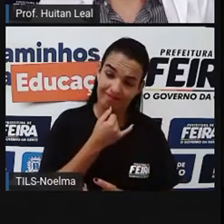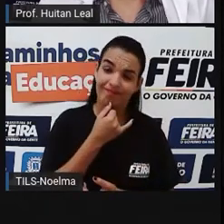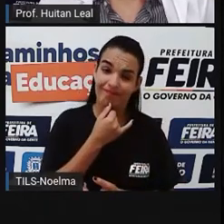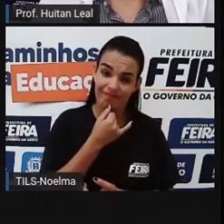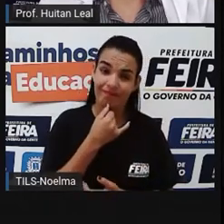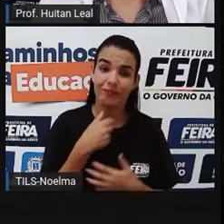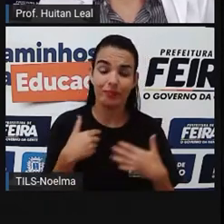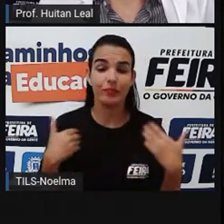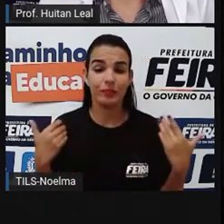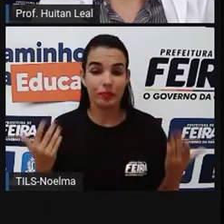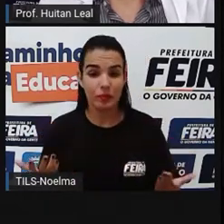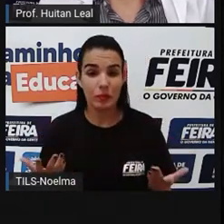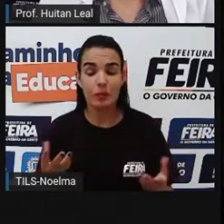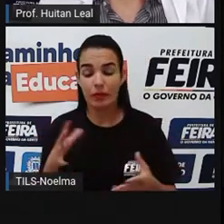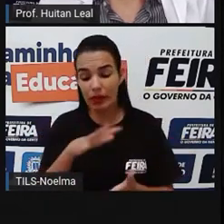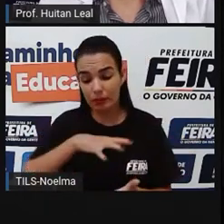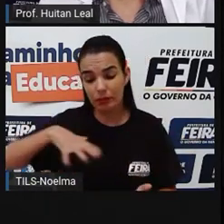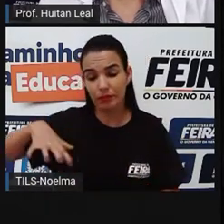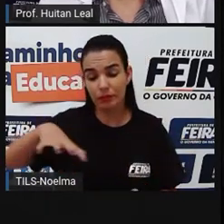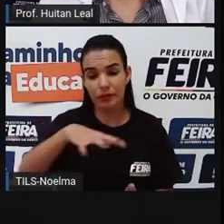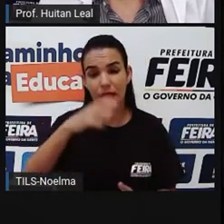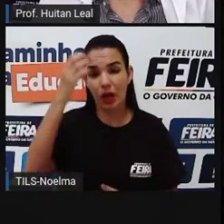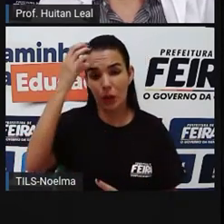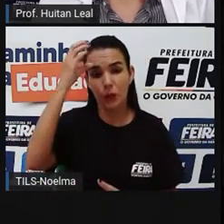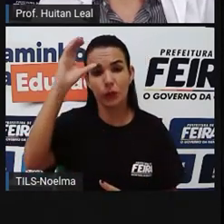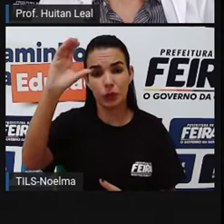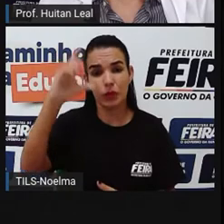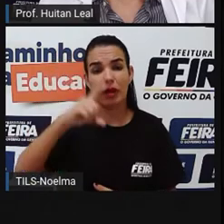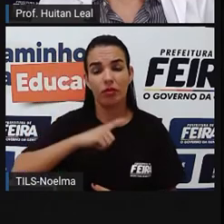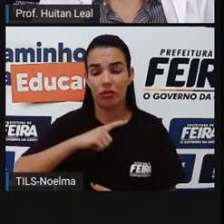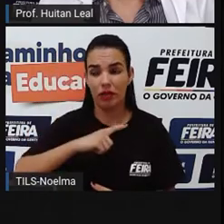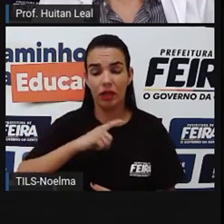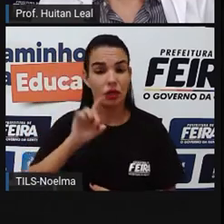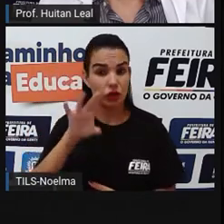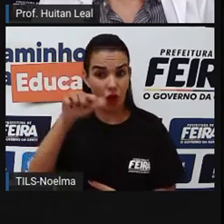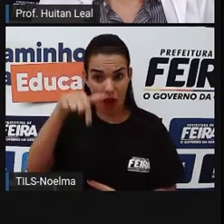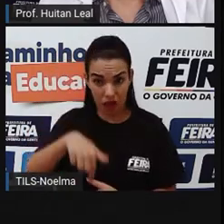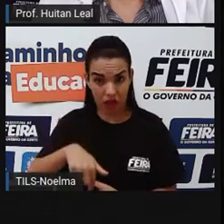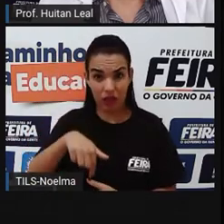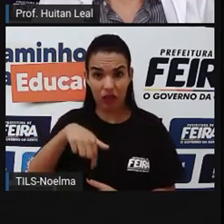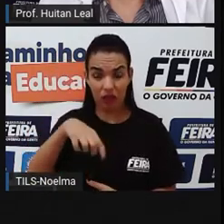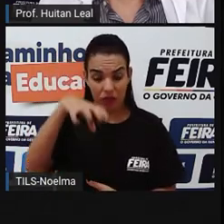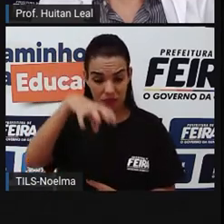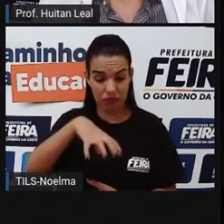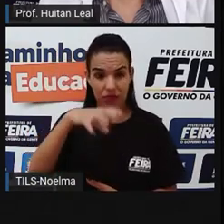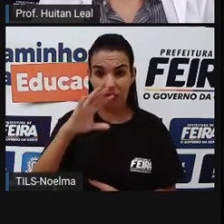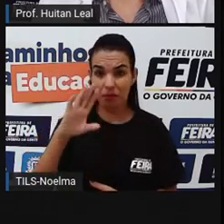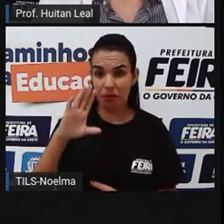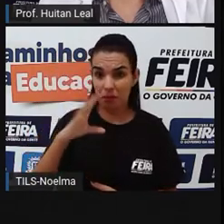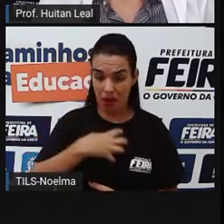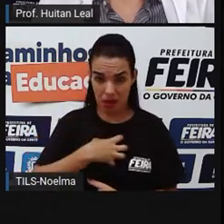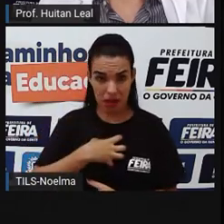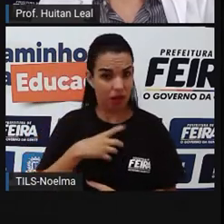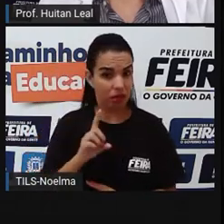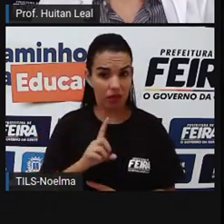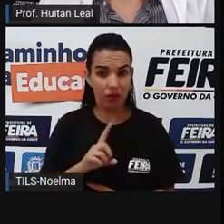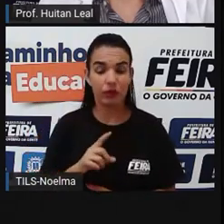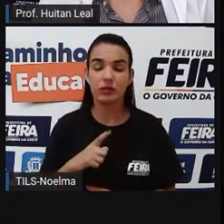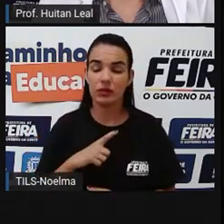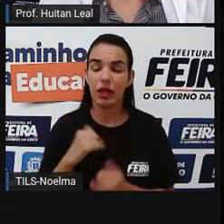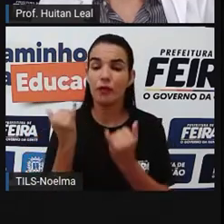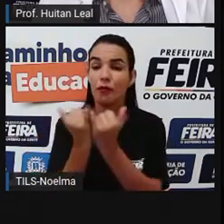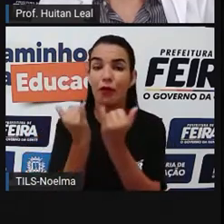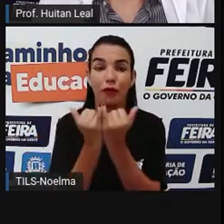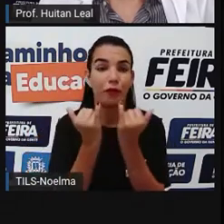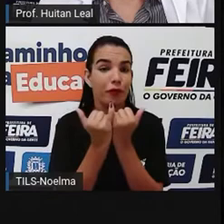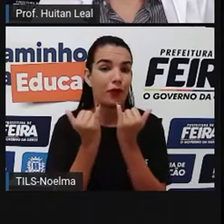não sei como dizer, mas faz parte da nossa cultura, que não é só a nossa cultura local. Então, fofoca, o